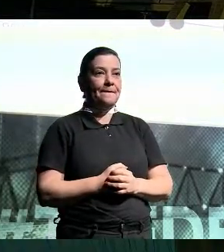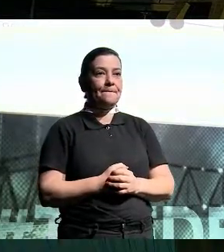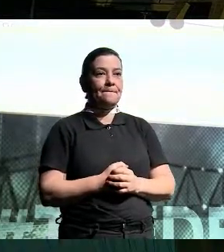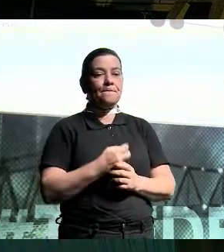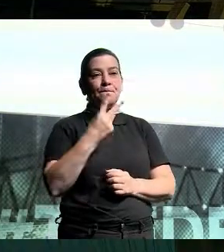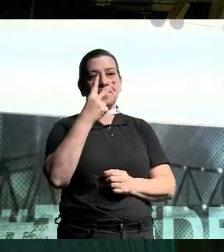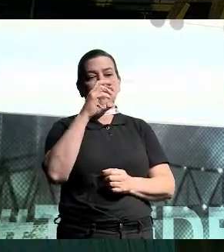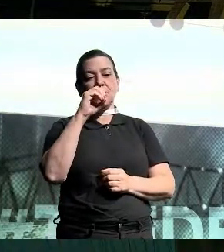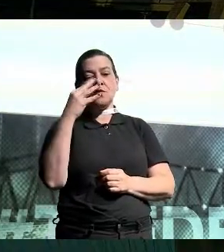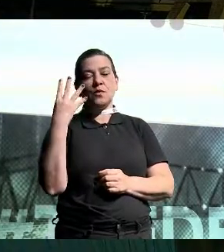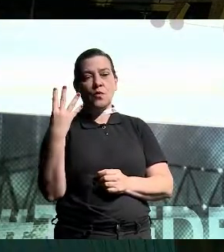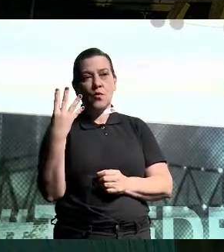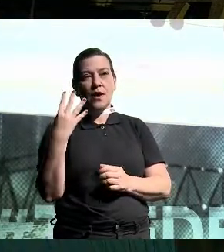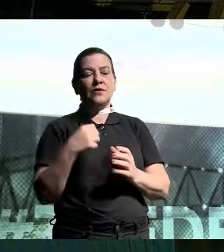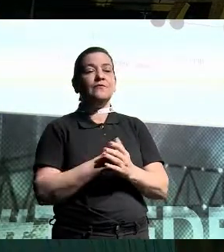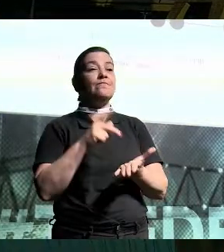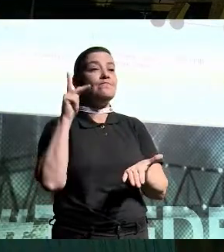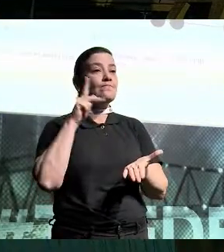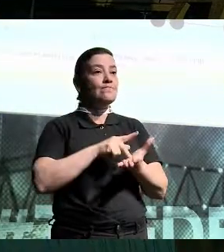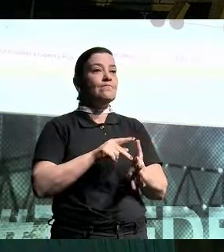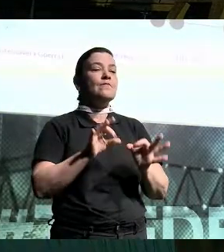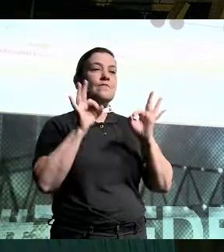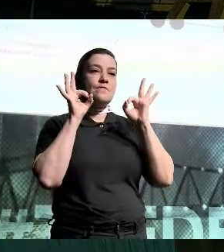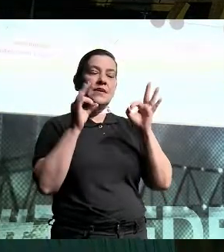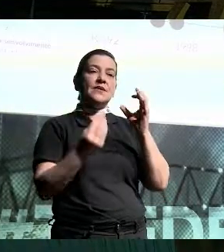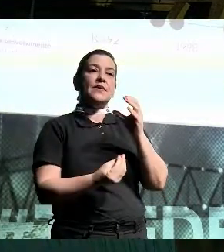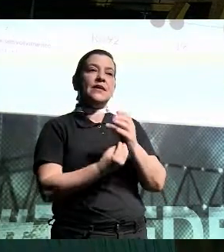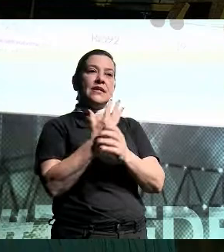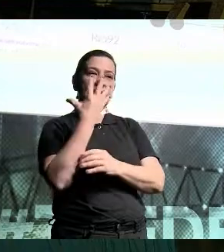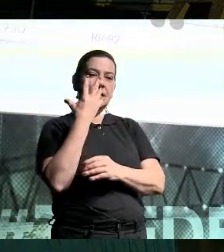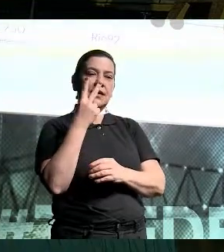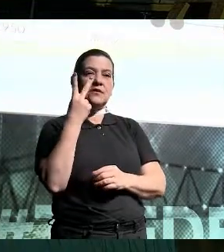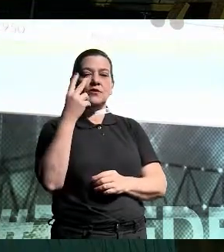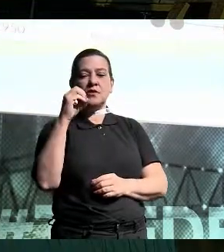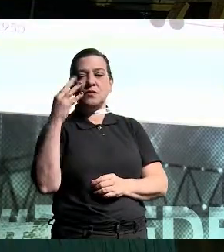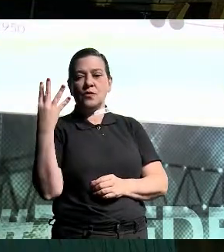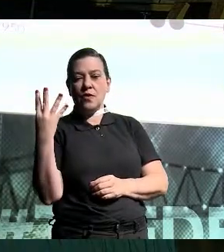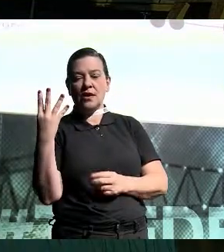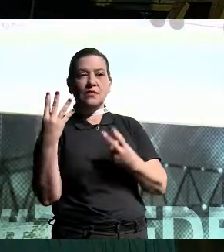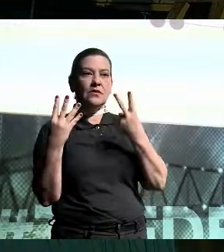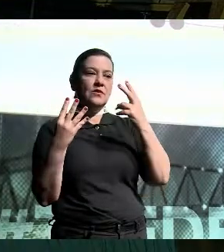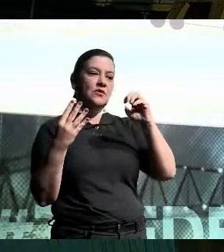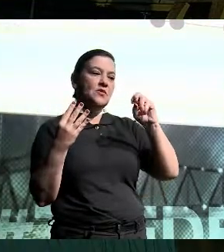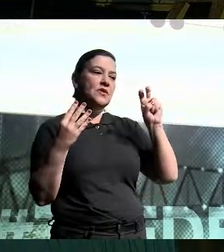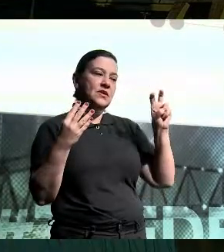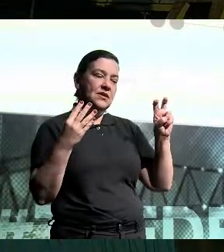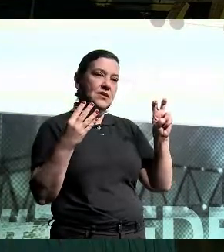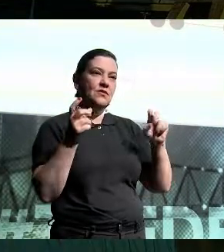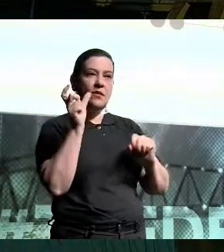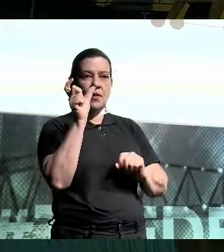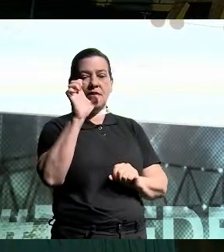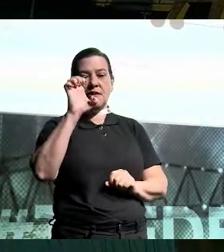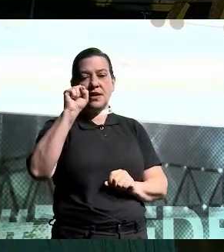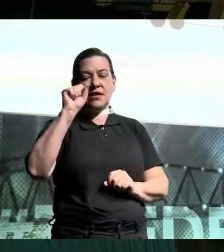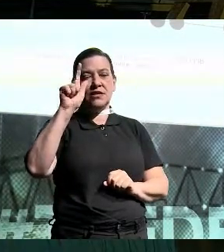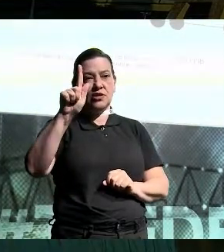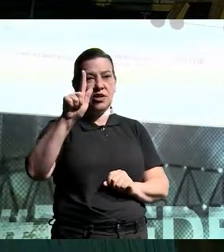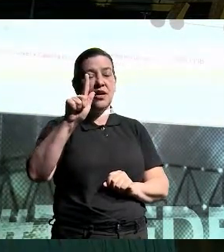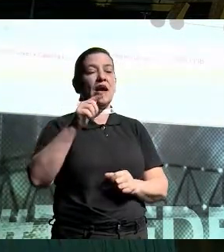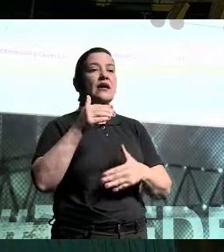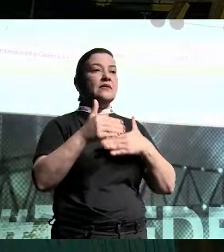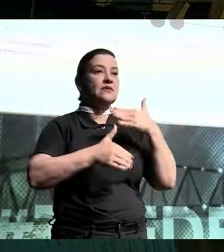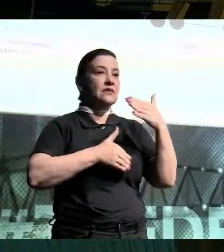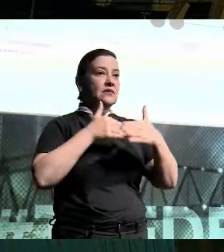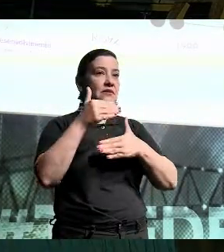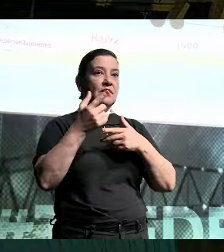em 2004, oficialmente é criado ali entre 2004 e 2005 o termo SG e aqui que ele vem